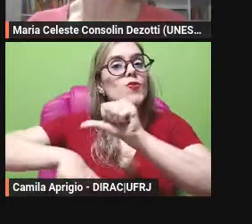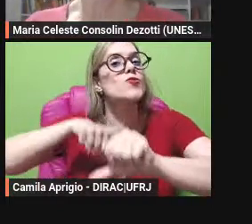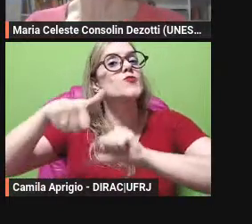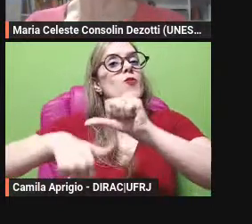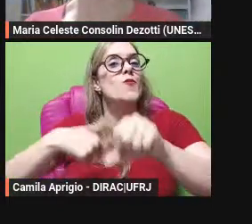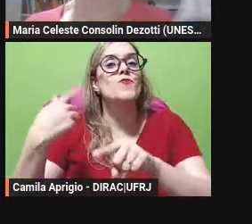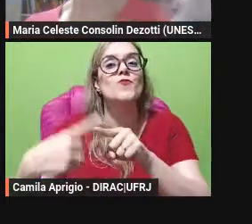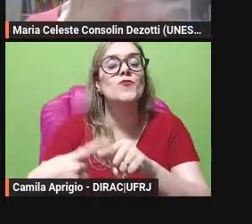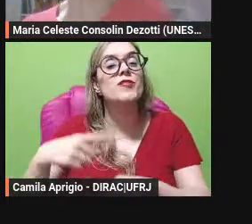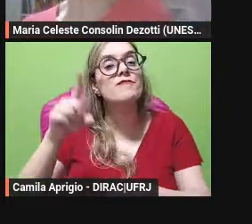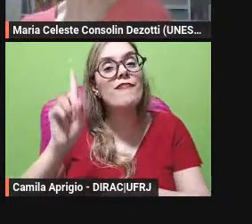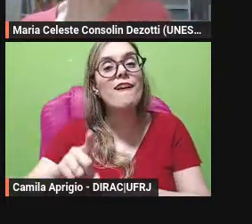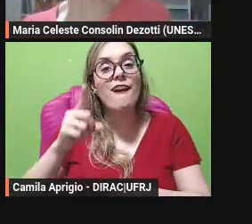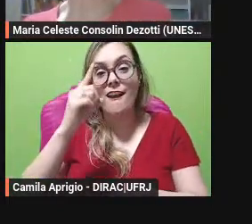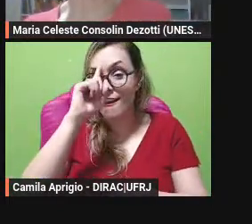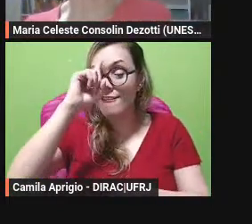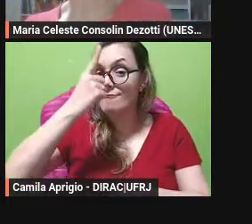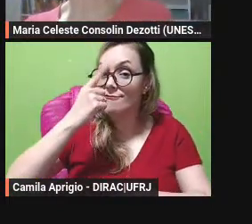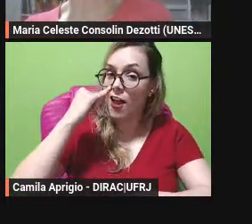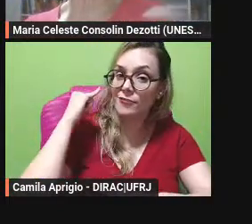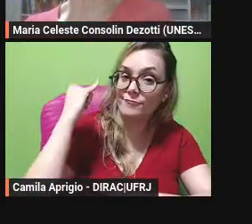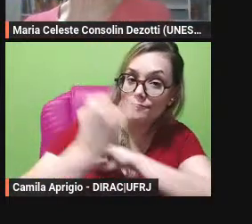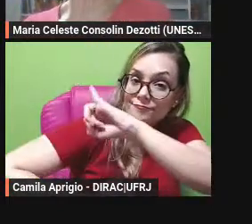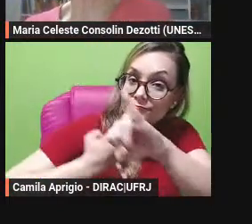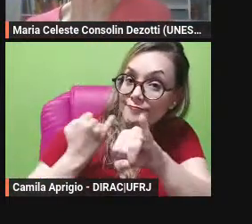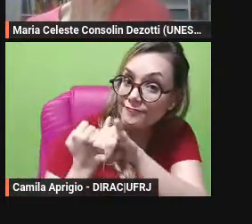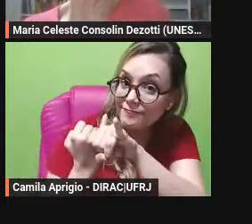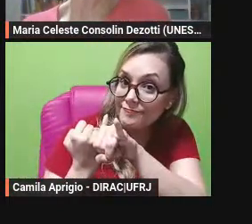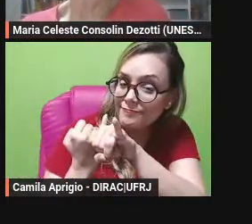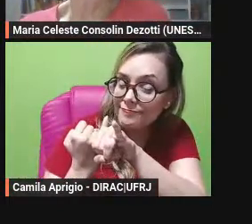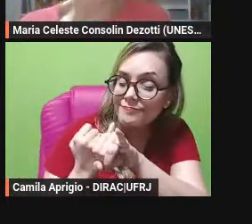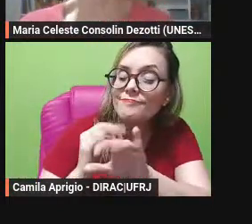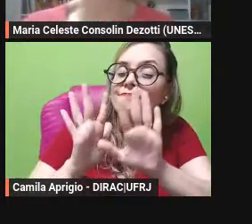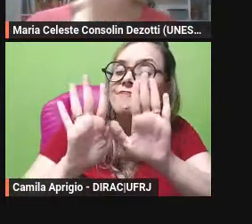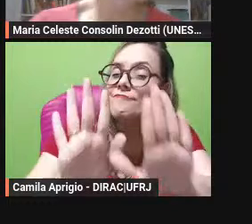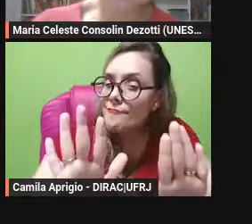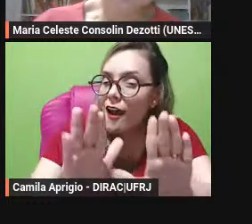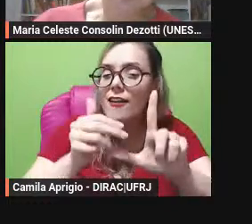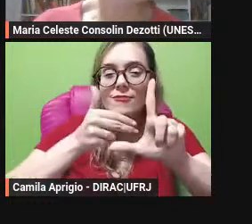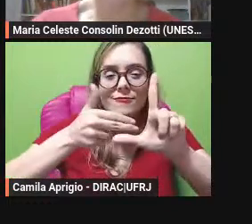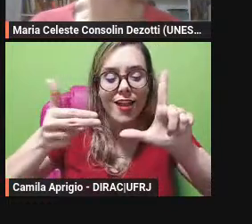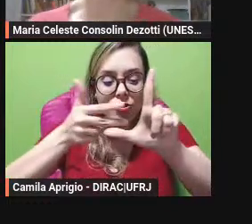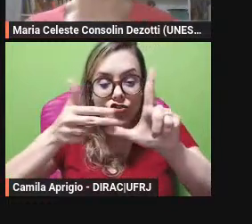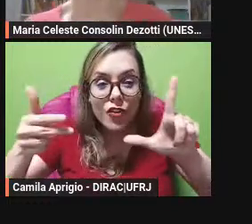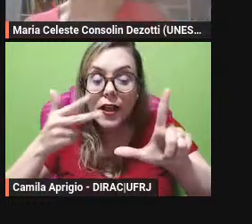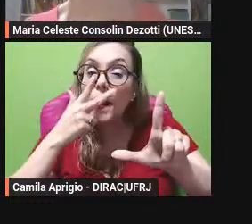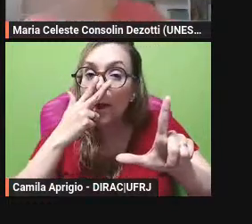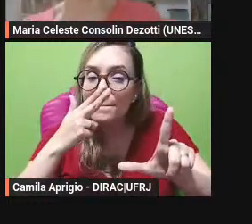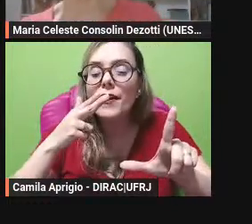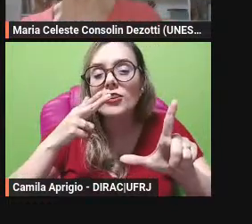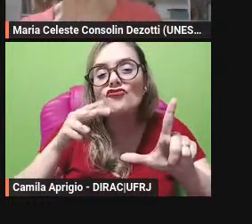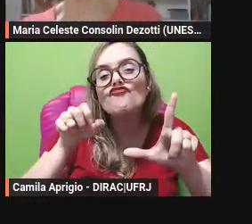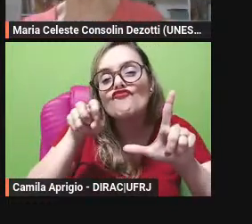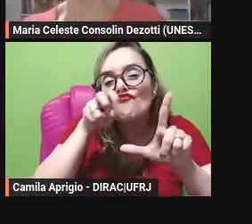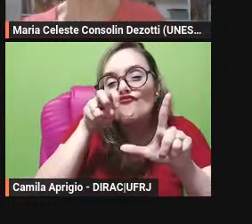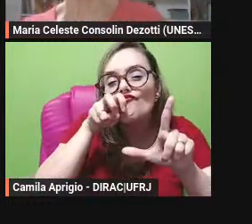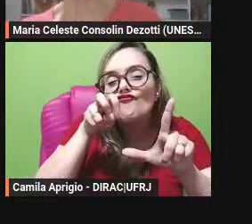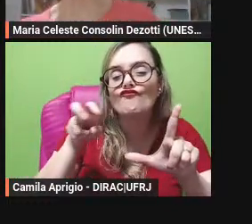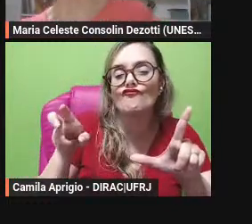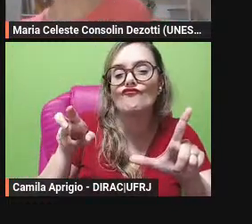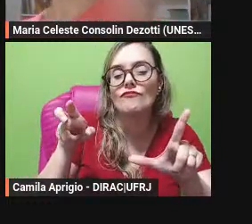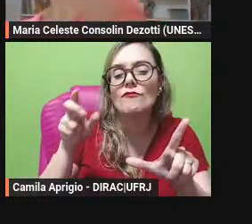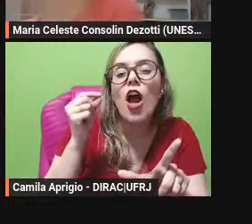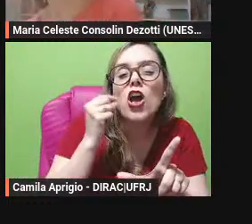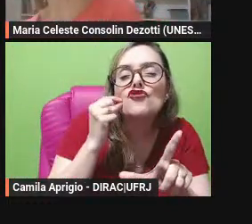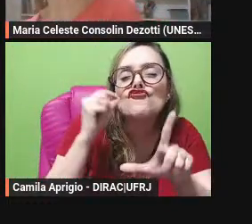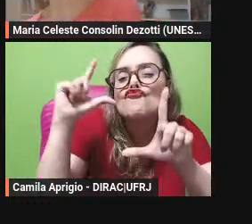então veja por que ele inverte porque a Netflix era um ratinho nesse contexto dos streamings